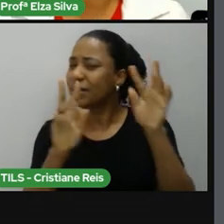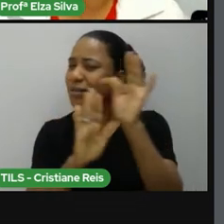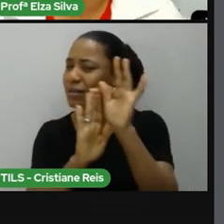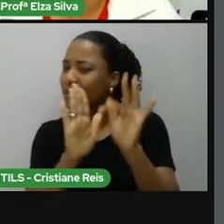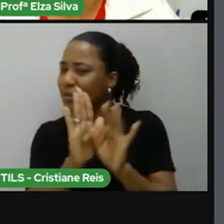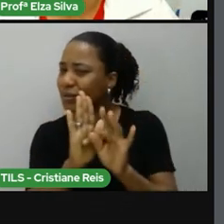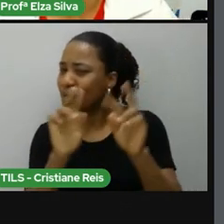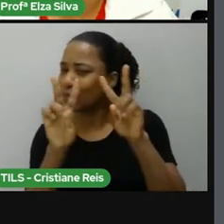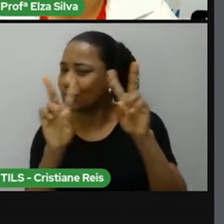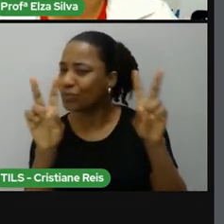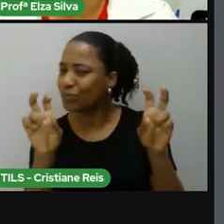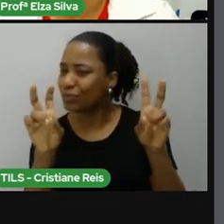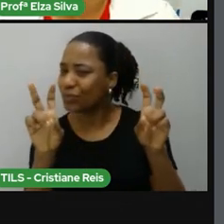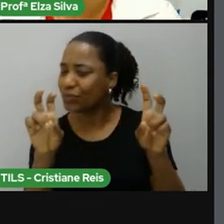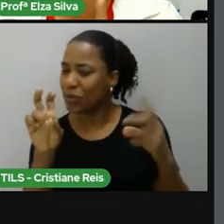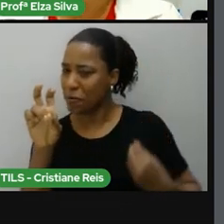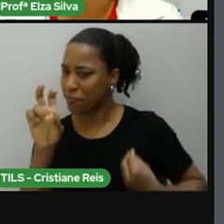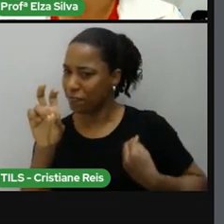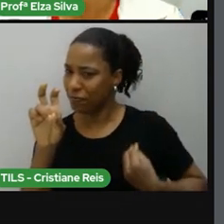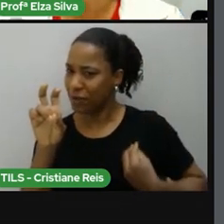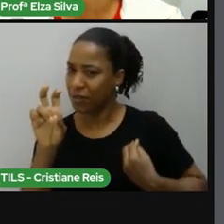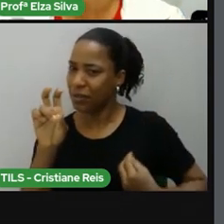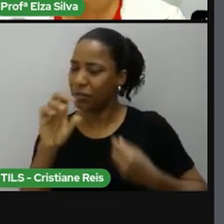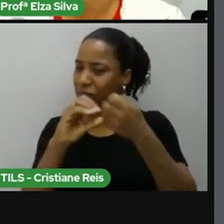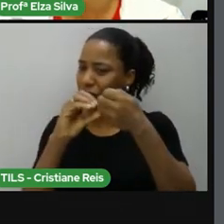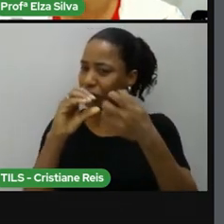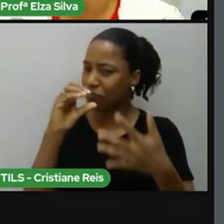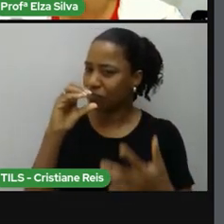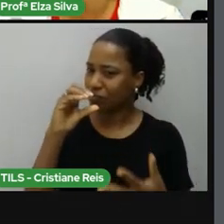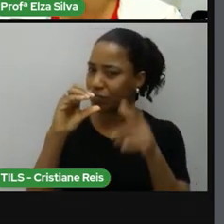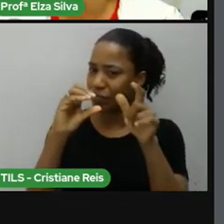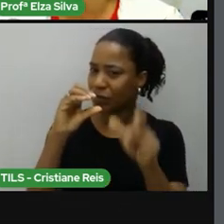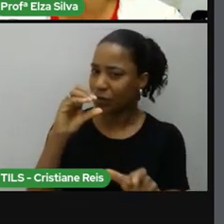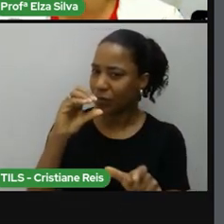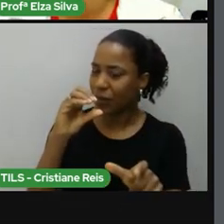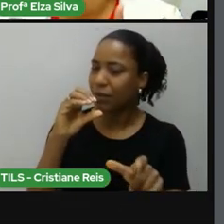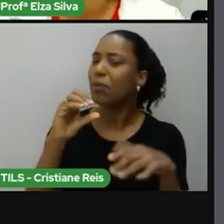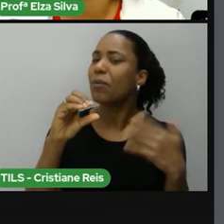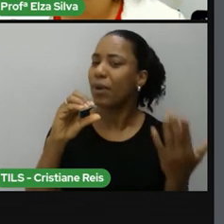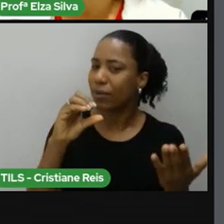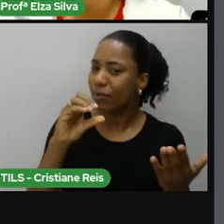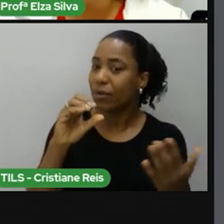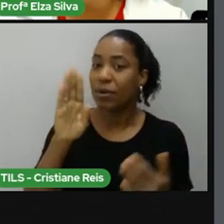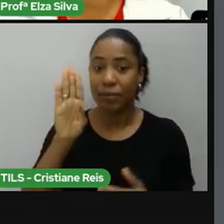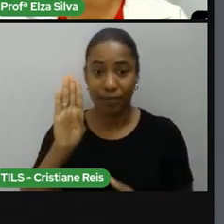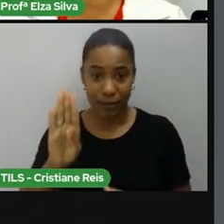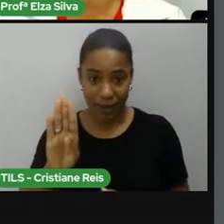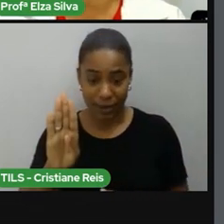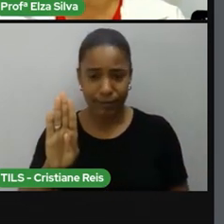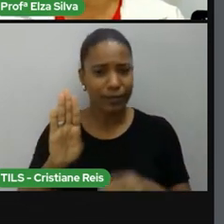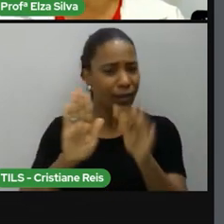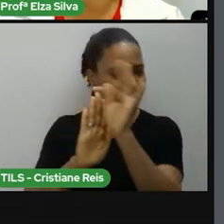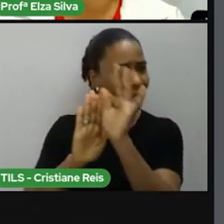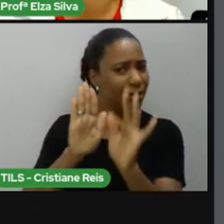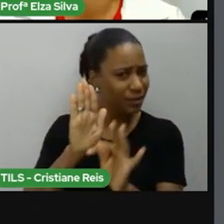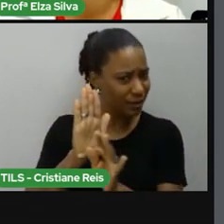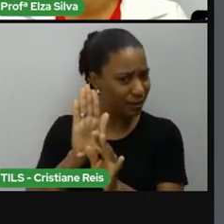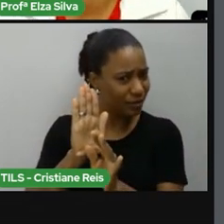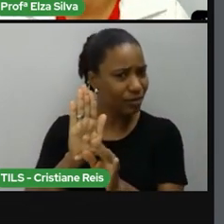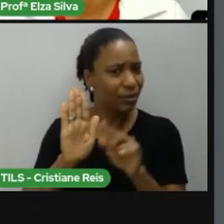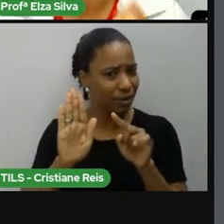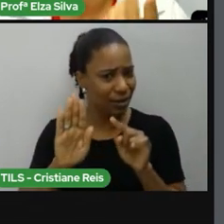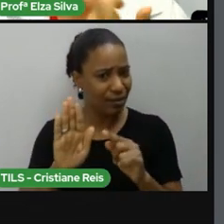Esse texto apresenta alguns verbos e expressões no tempo passado? Sim, nós vimos isso anteriormente.